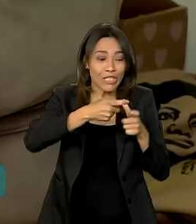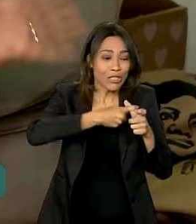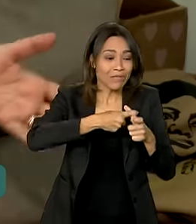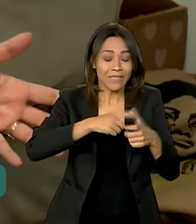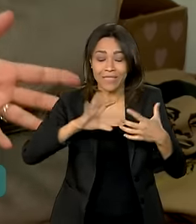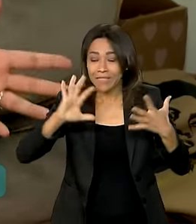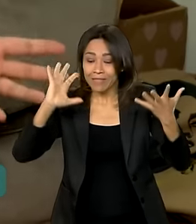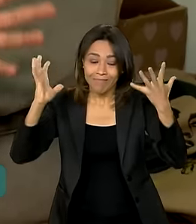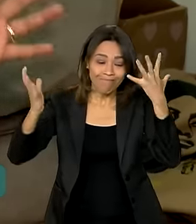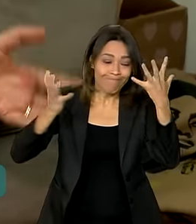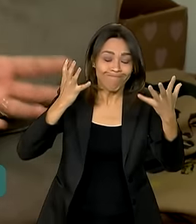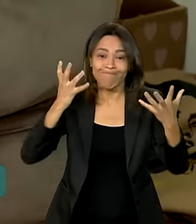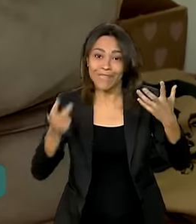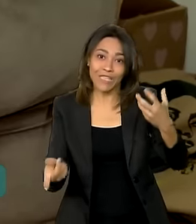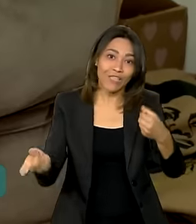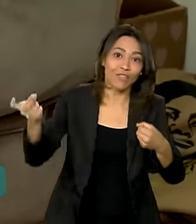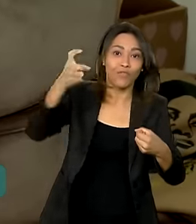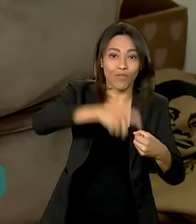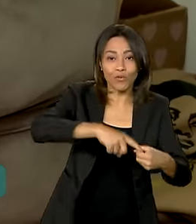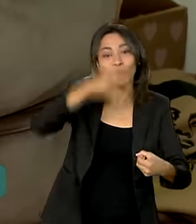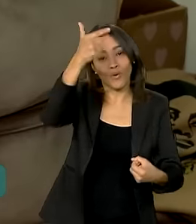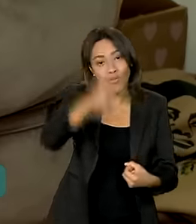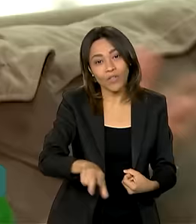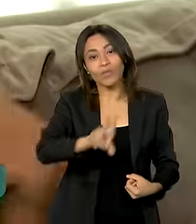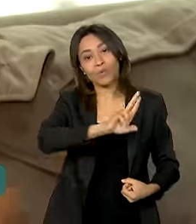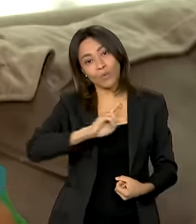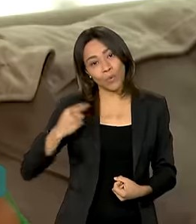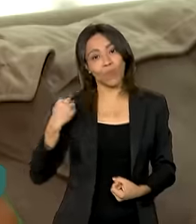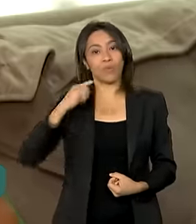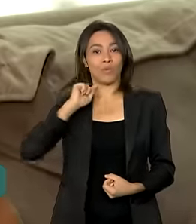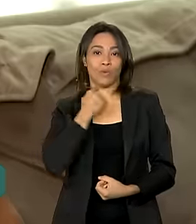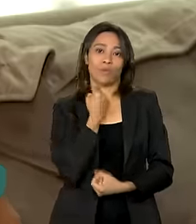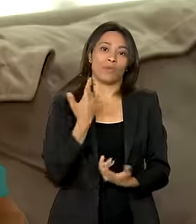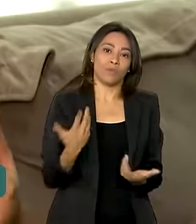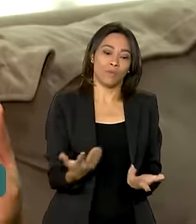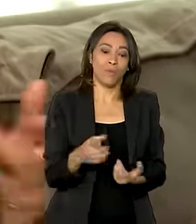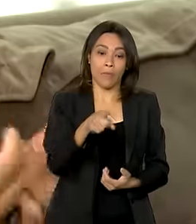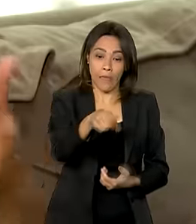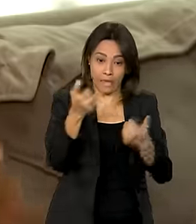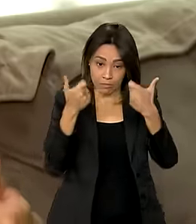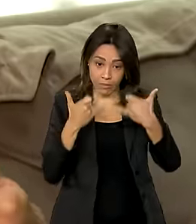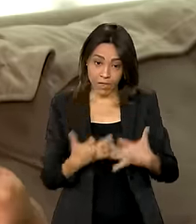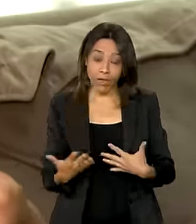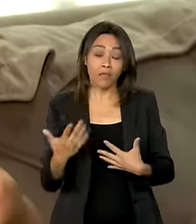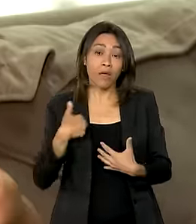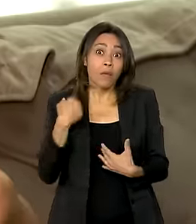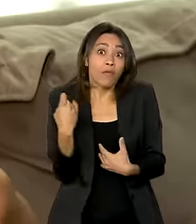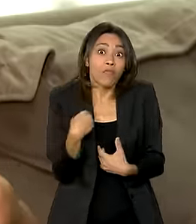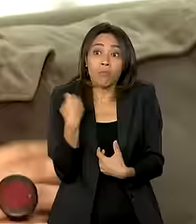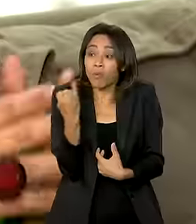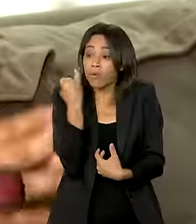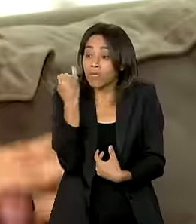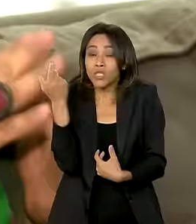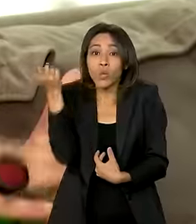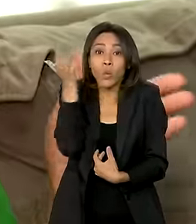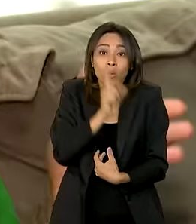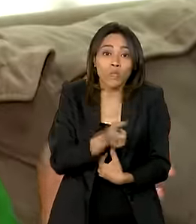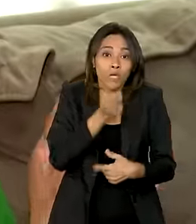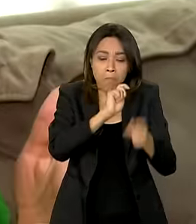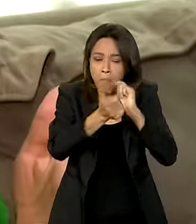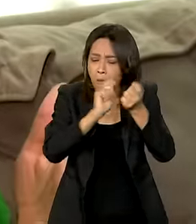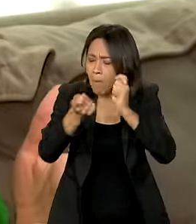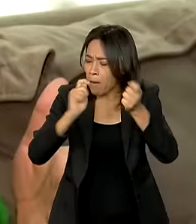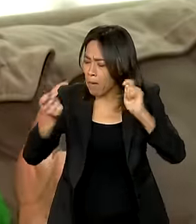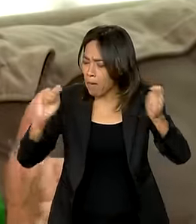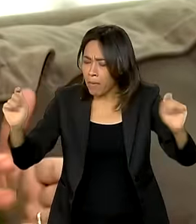inesperadas e voltou a ter o nome sujo. Para mim foi super importante, eu consegui quitar todas as dívidas, eu consegui porque também